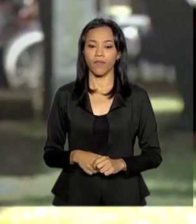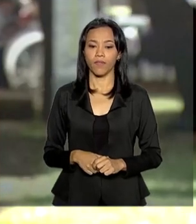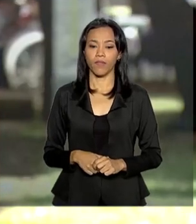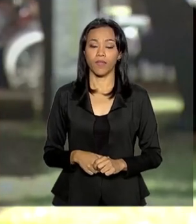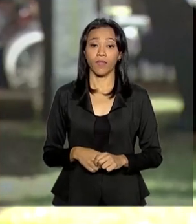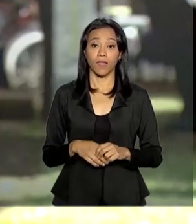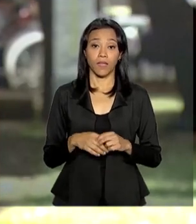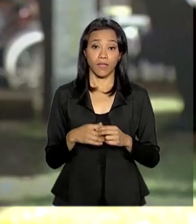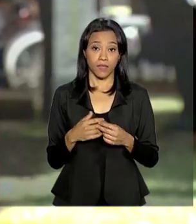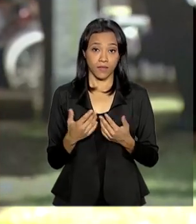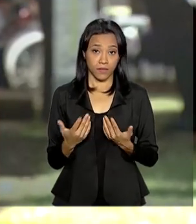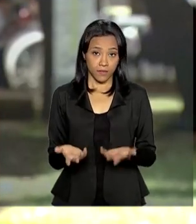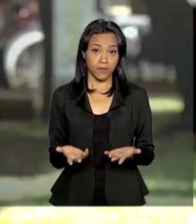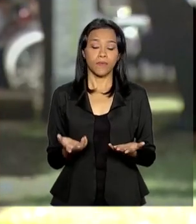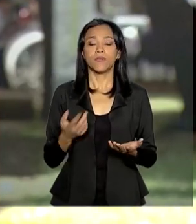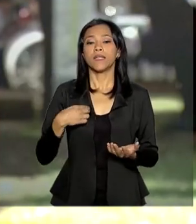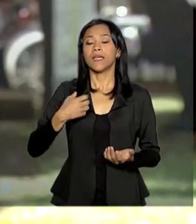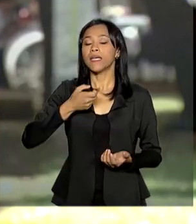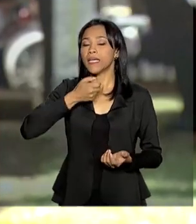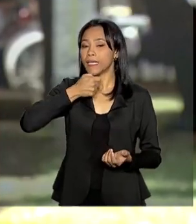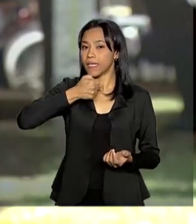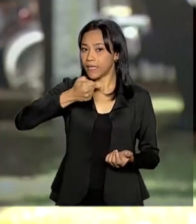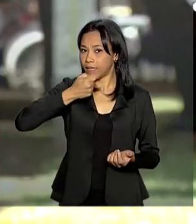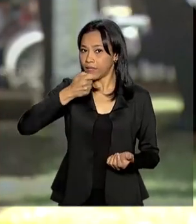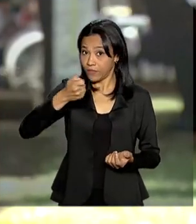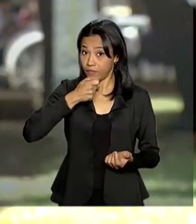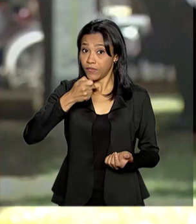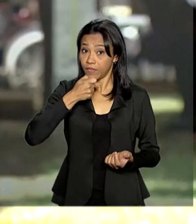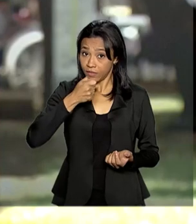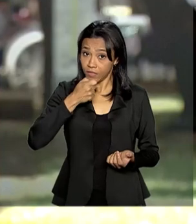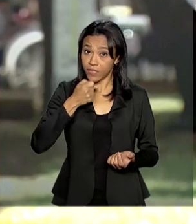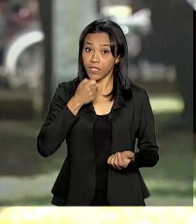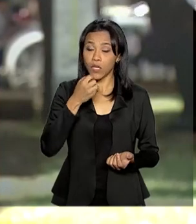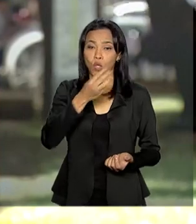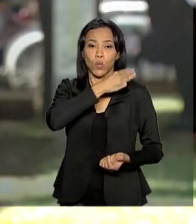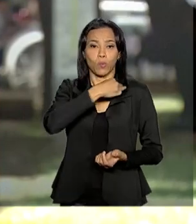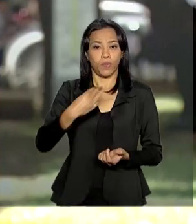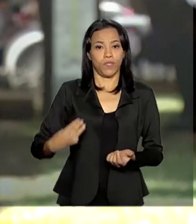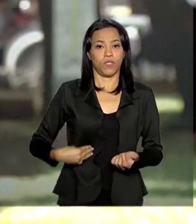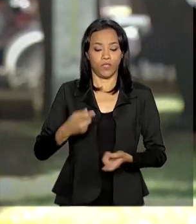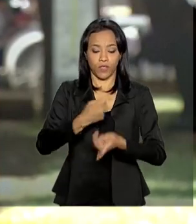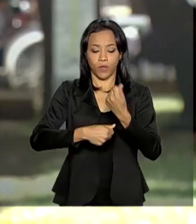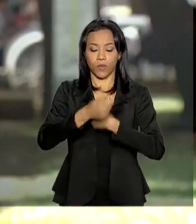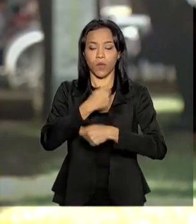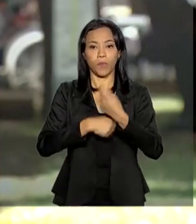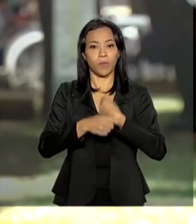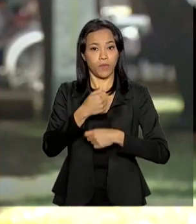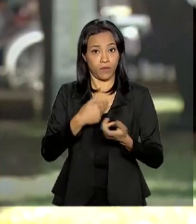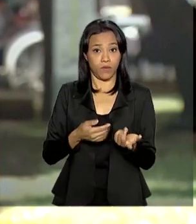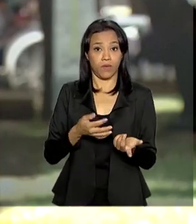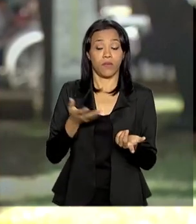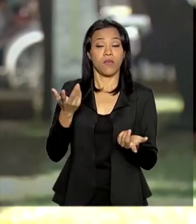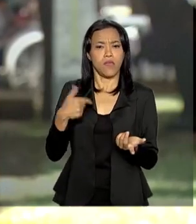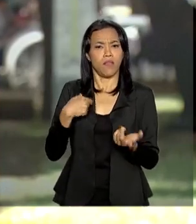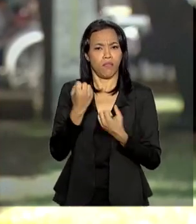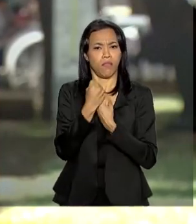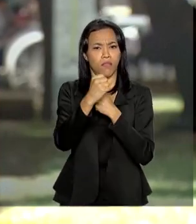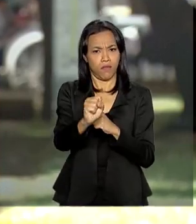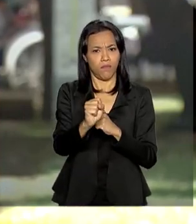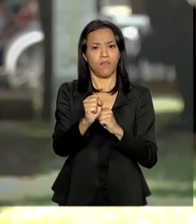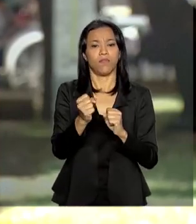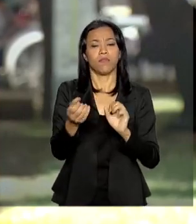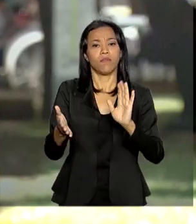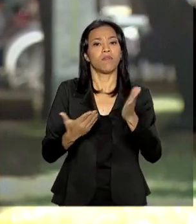E em entrevista exclusiva para a TVNBR, o ministro da Economia, Paulo Guedes, defendeu a aprovação da